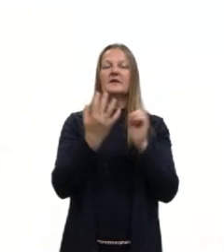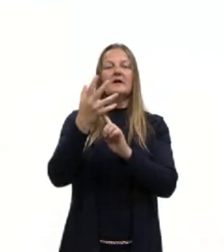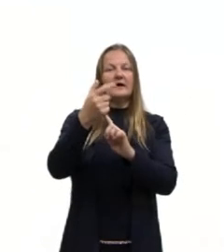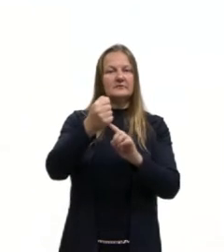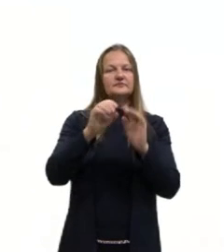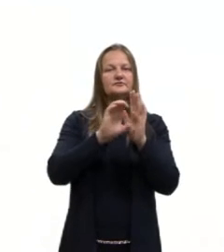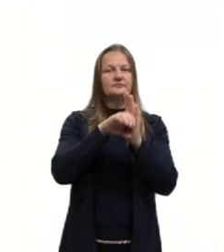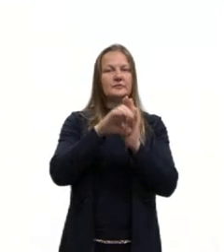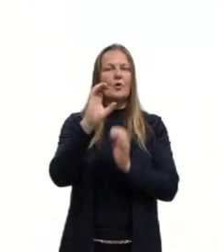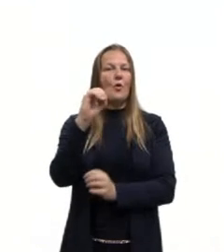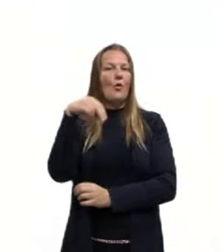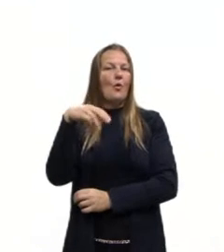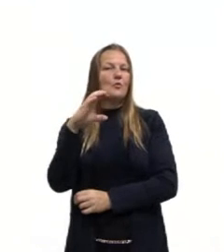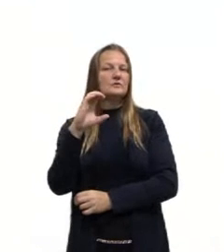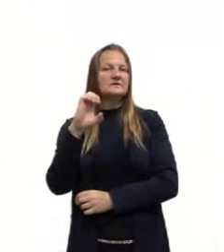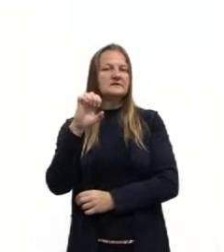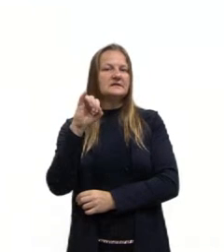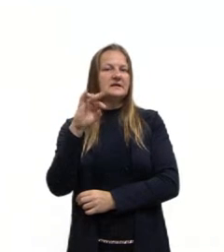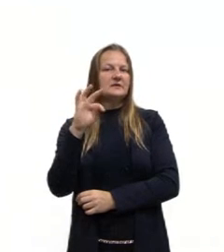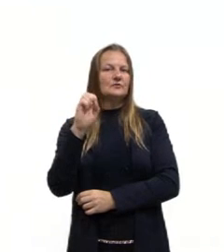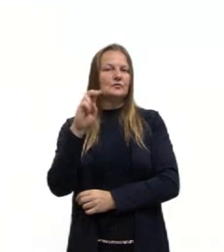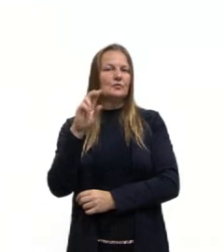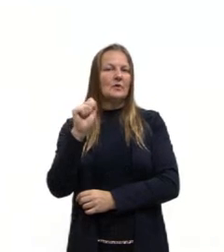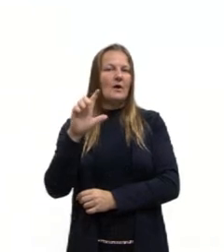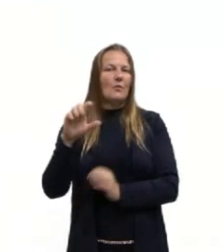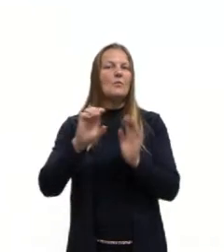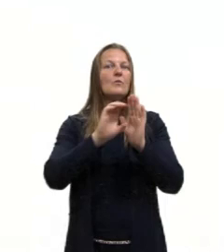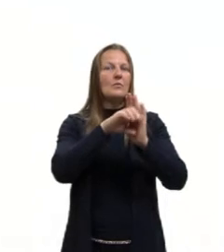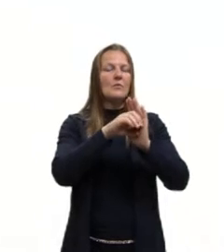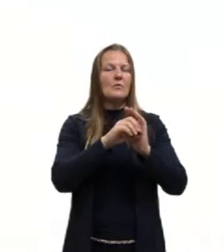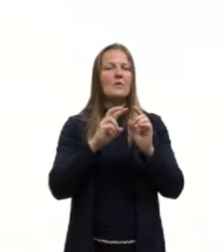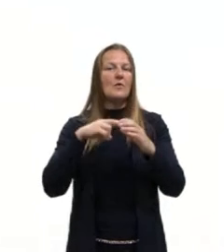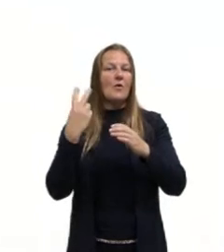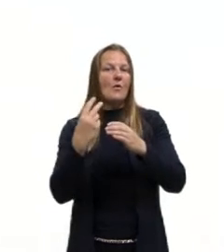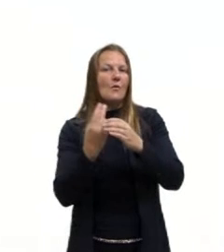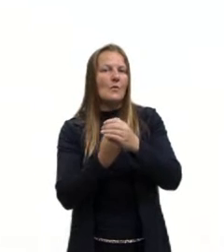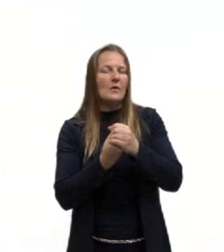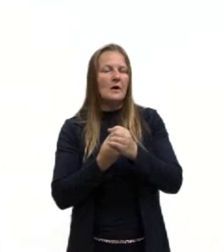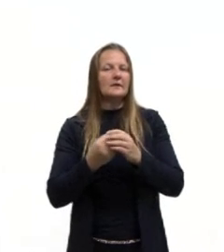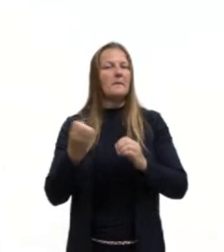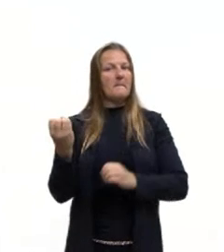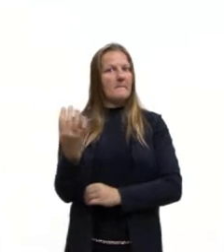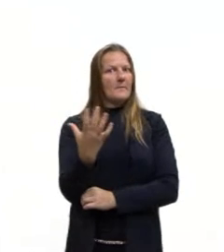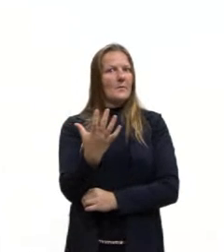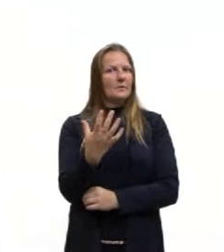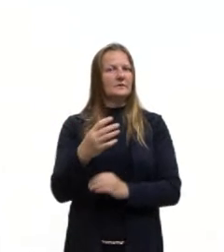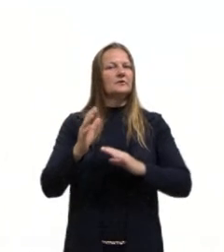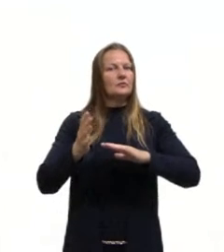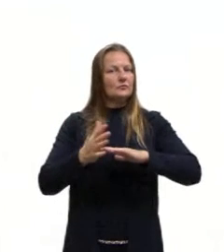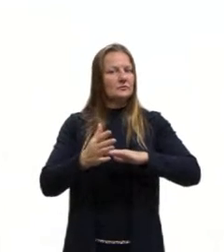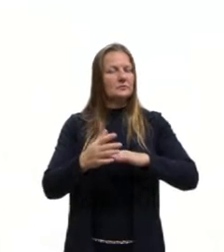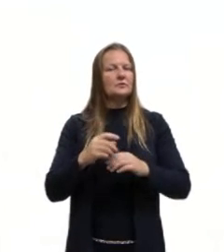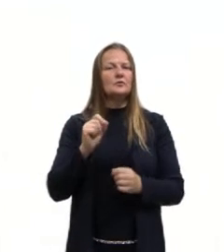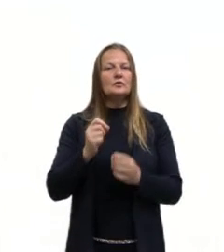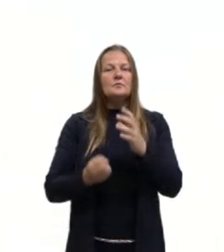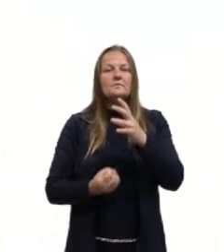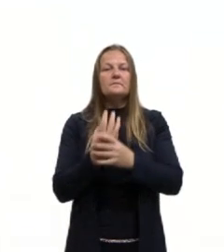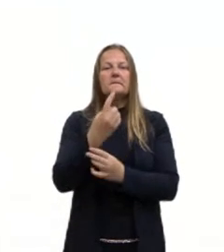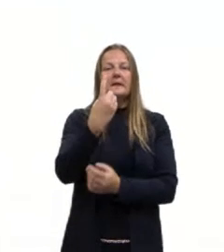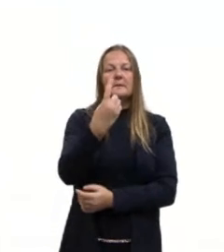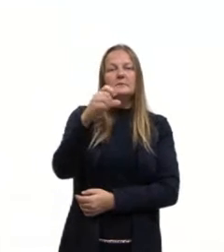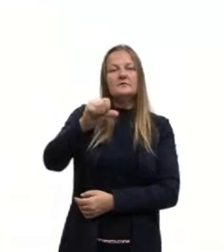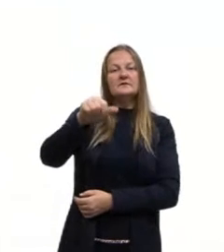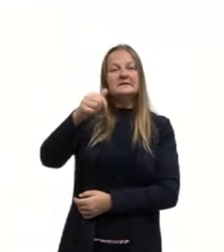interessante também. A arte conceitual, ela é uma vanguarda artística moderna e contemporânea que surgiu nos anos